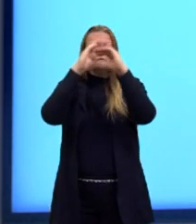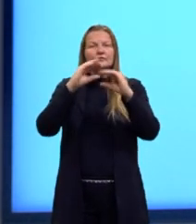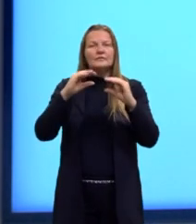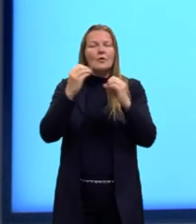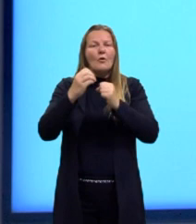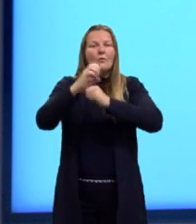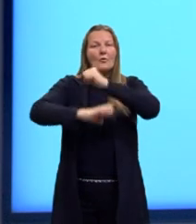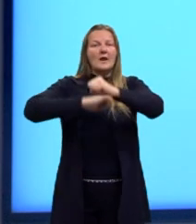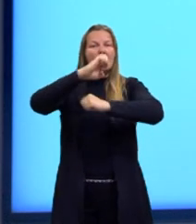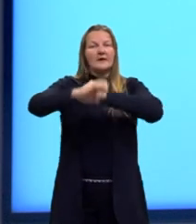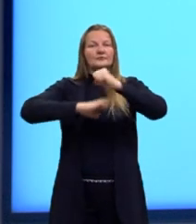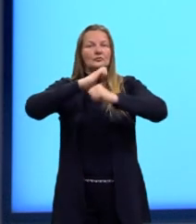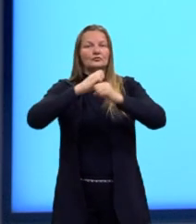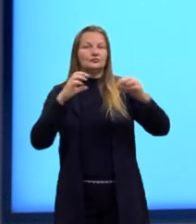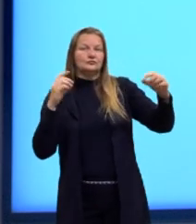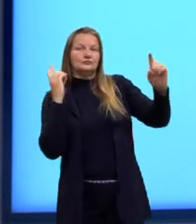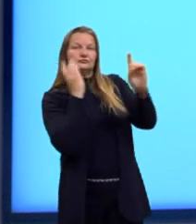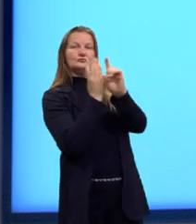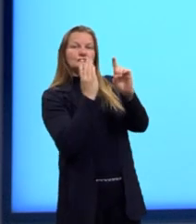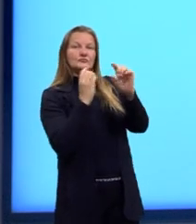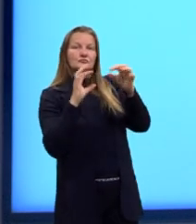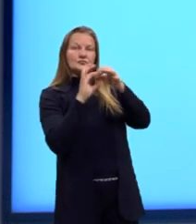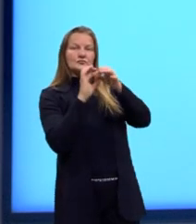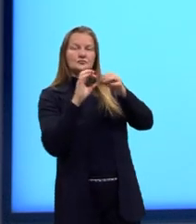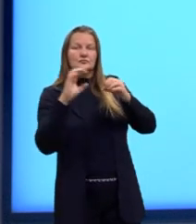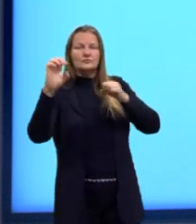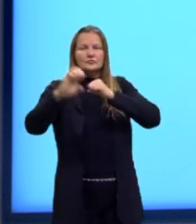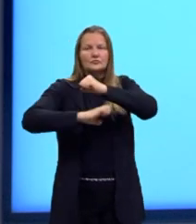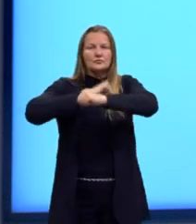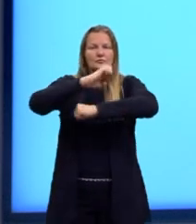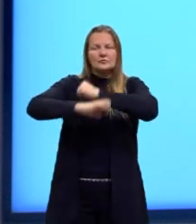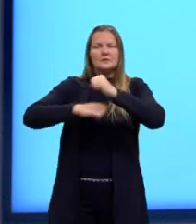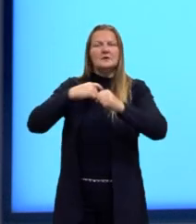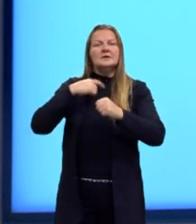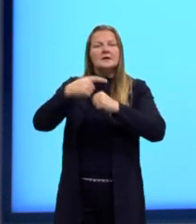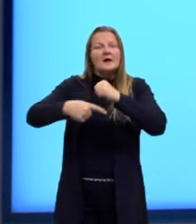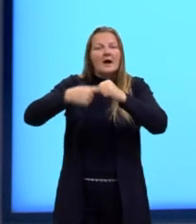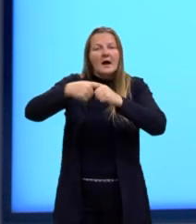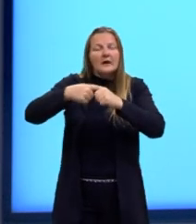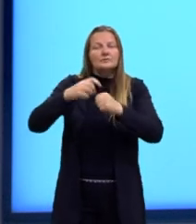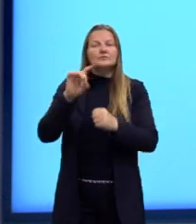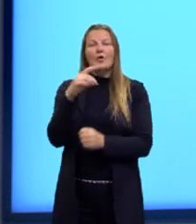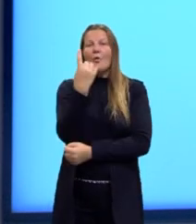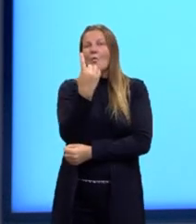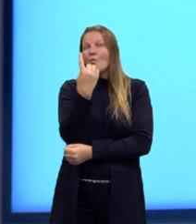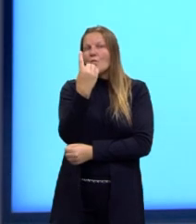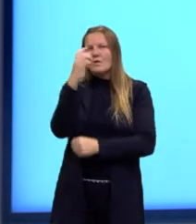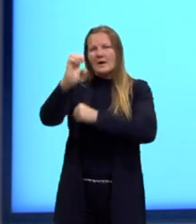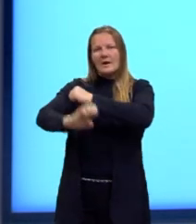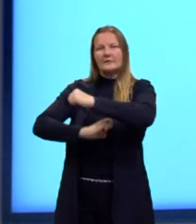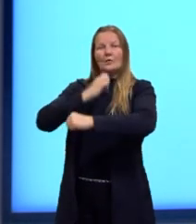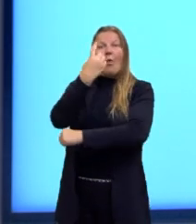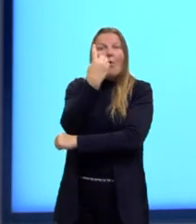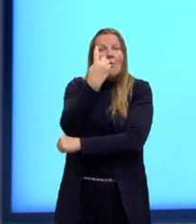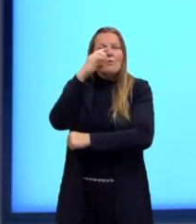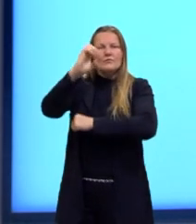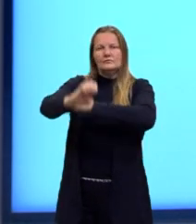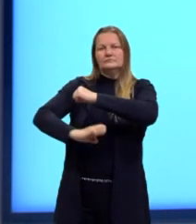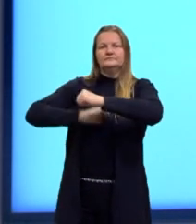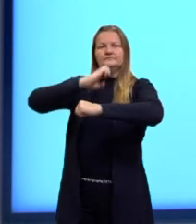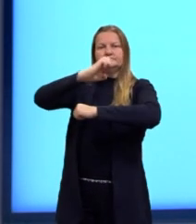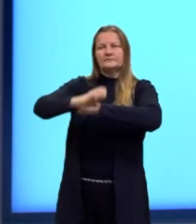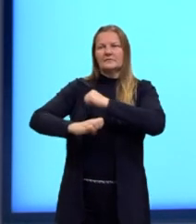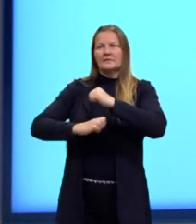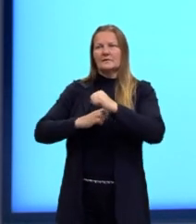elétron se encontrar. Então, por exemplo, mesmo que a gente tenha um átomo que tenha somente um elétron, tá? Somente um, ele vai